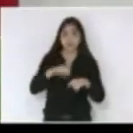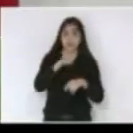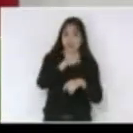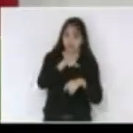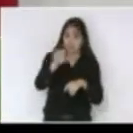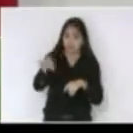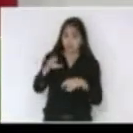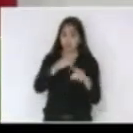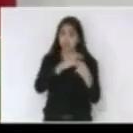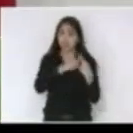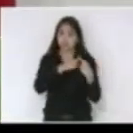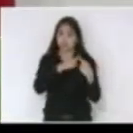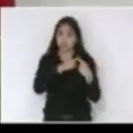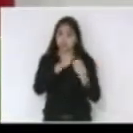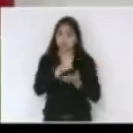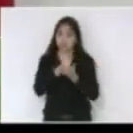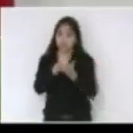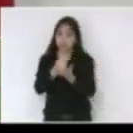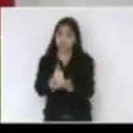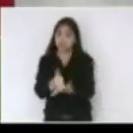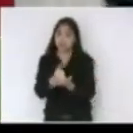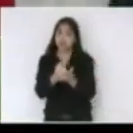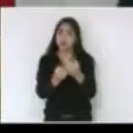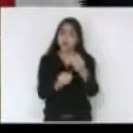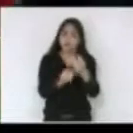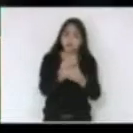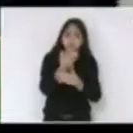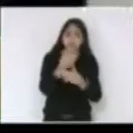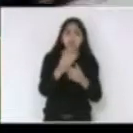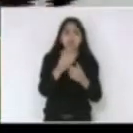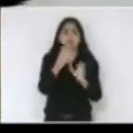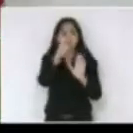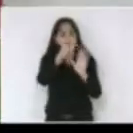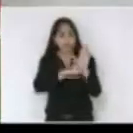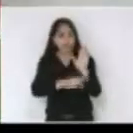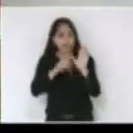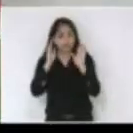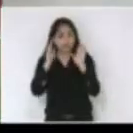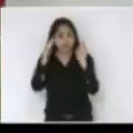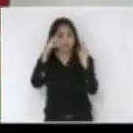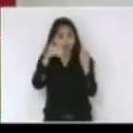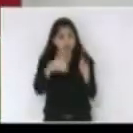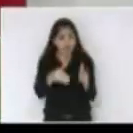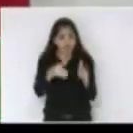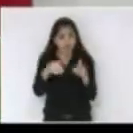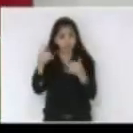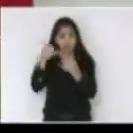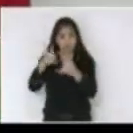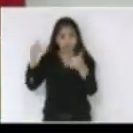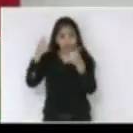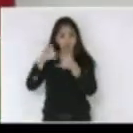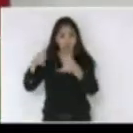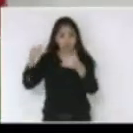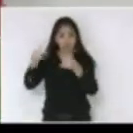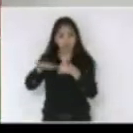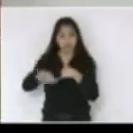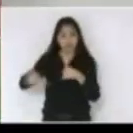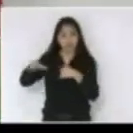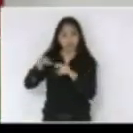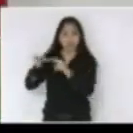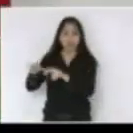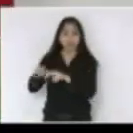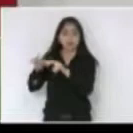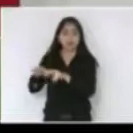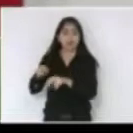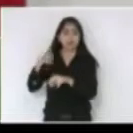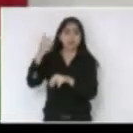mais ainda no sentido de criarmos um programa específico para atender a eletrificação rural eu venho tratando isso